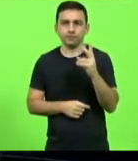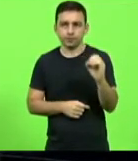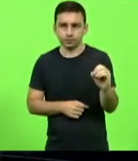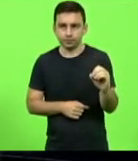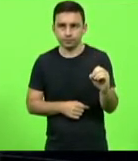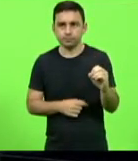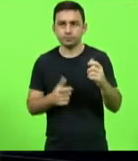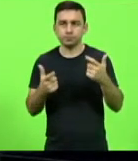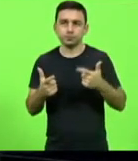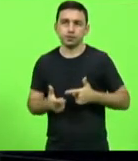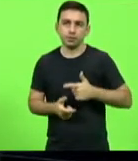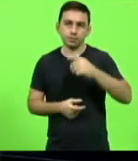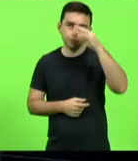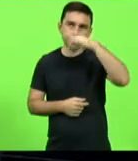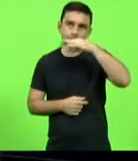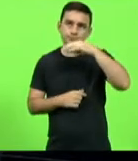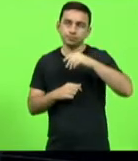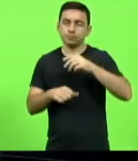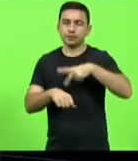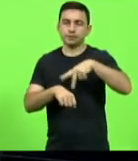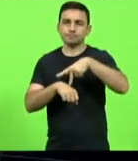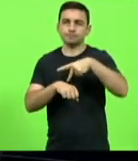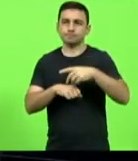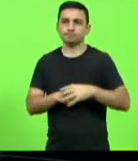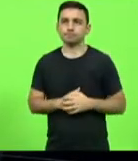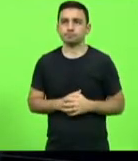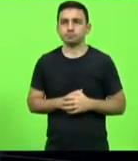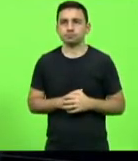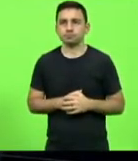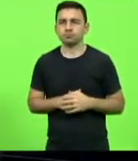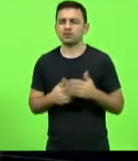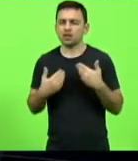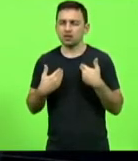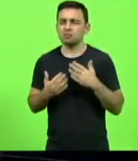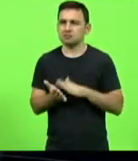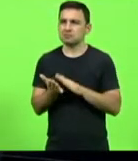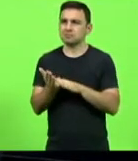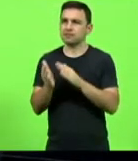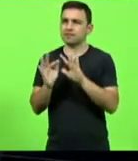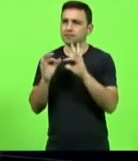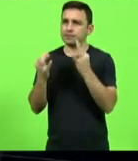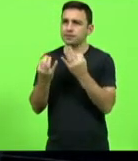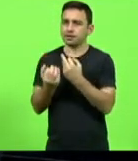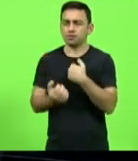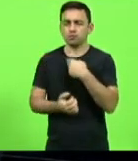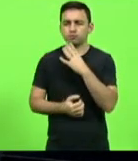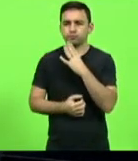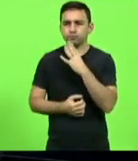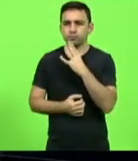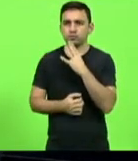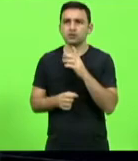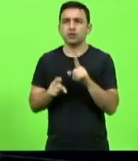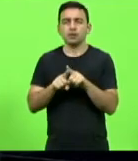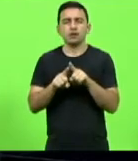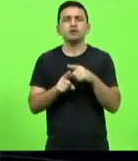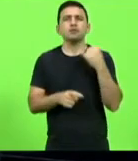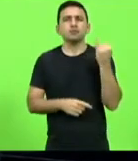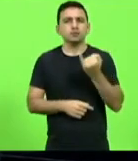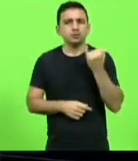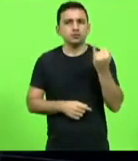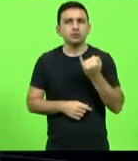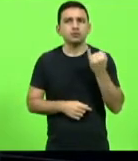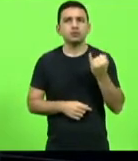além de parabenizá-la de parabenizar a família que eu conheço dizer que é é muito importante a gente